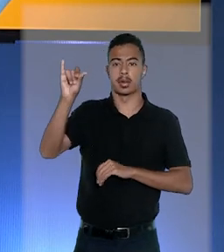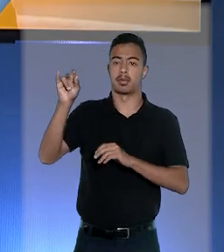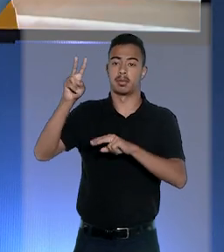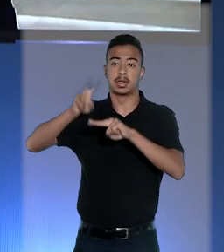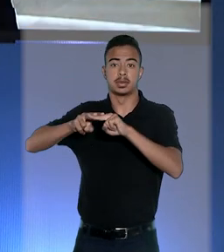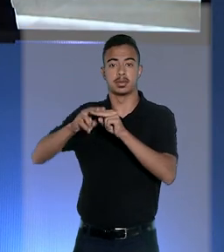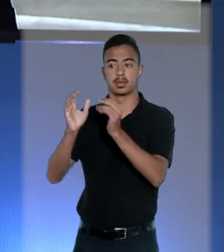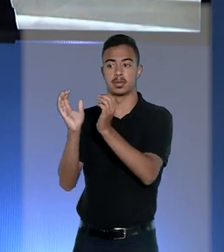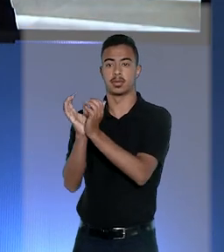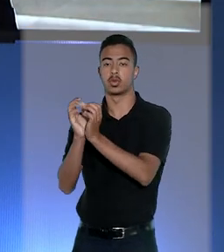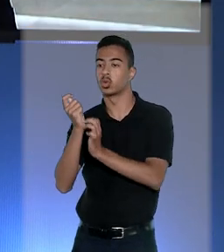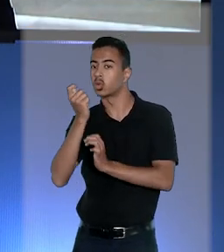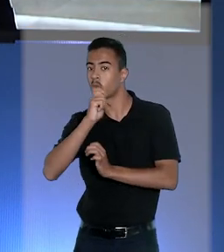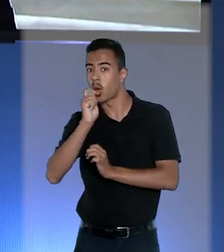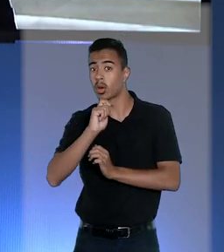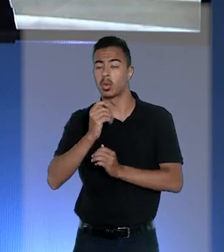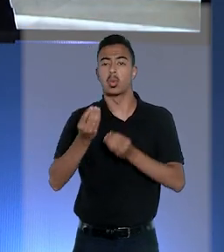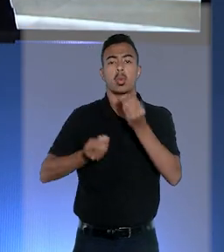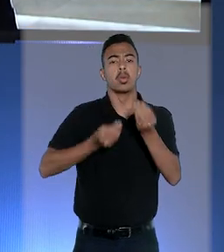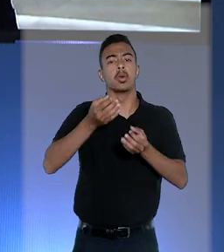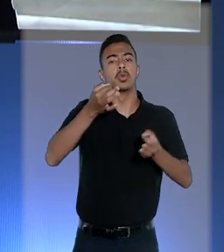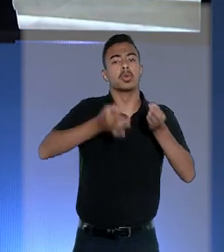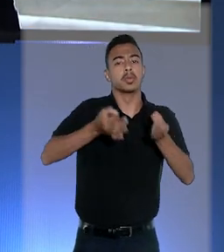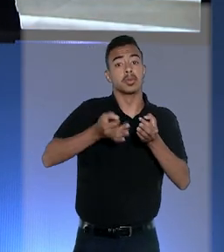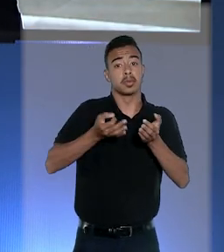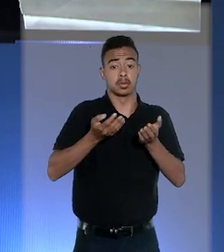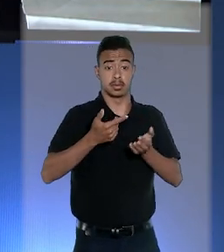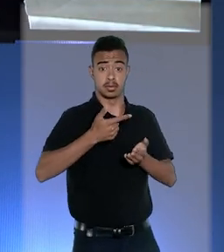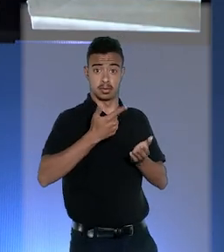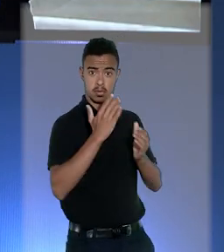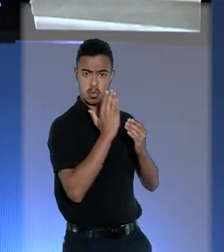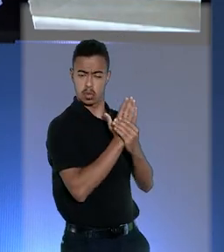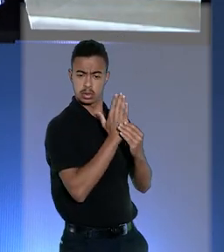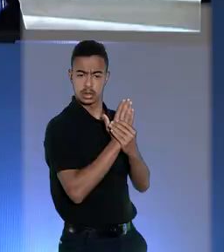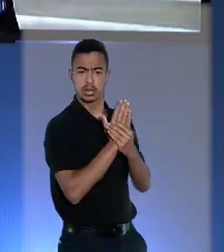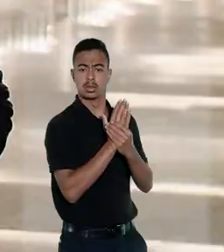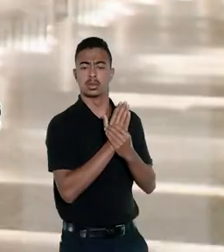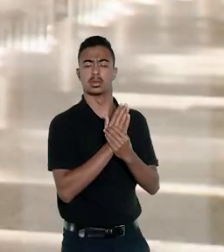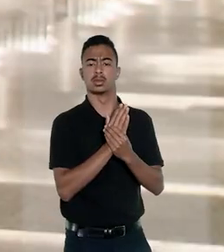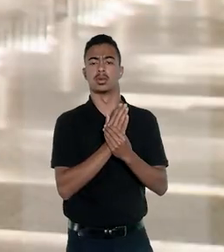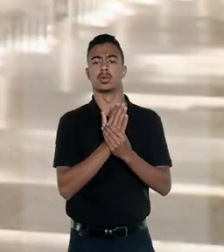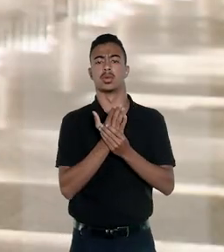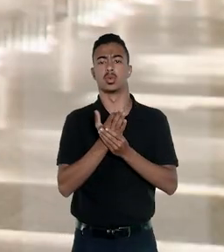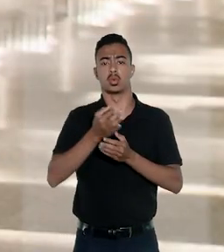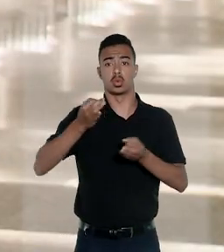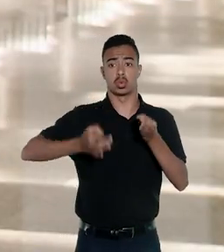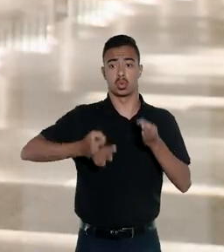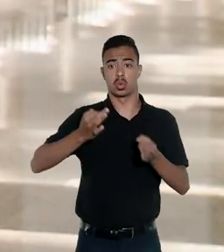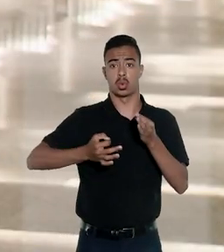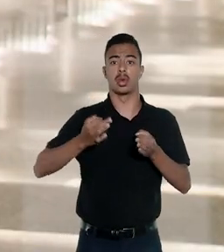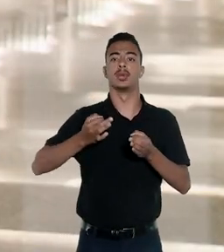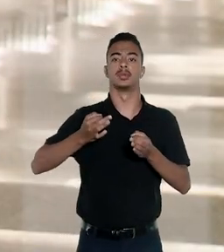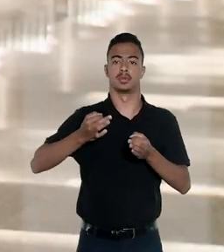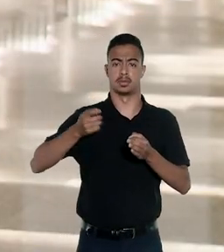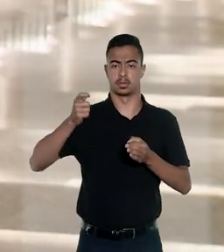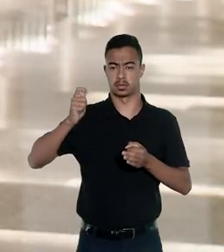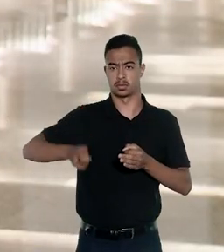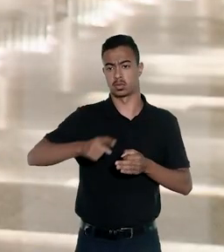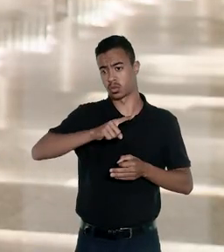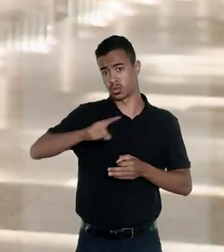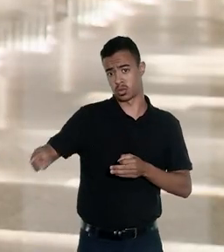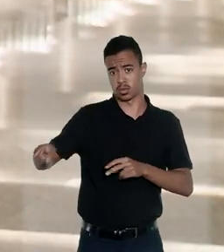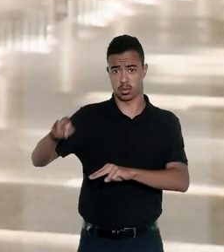por posse de droga. Como foi o julgamento, Samanta? Kátia, segundo o processo, o juiz, ele